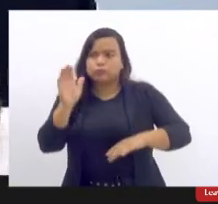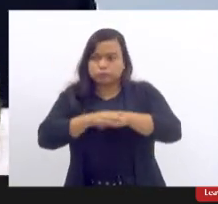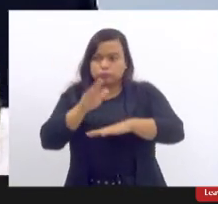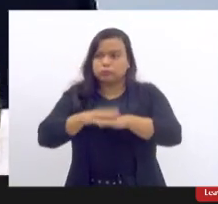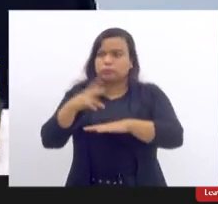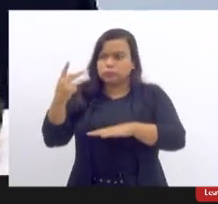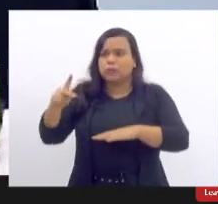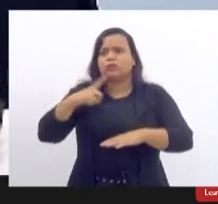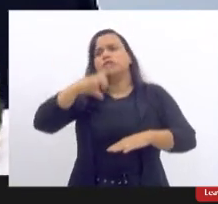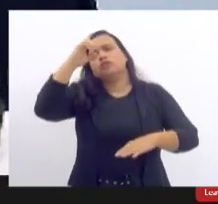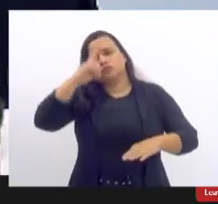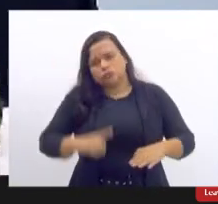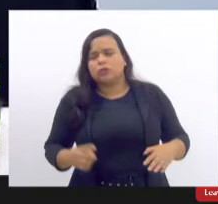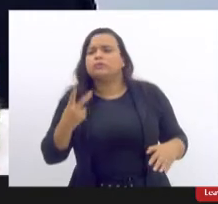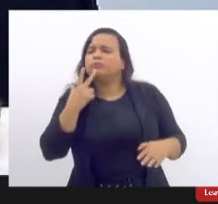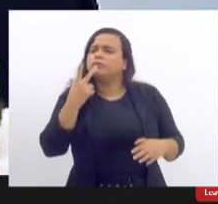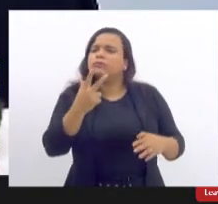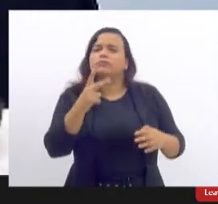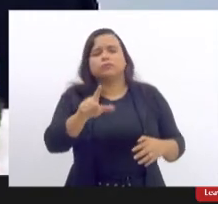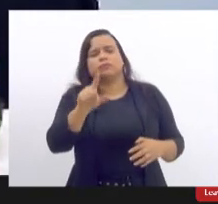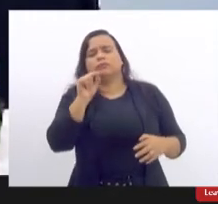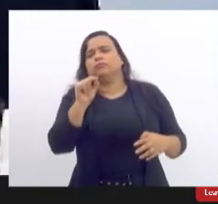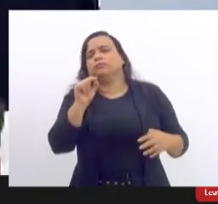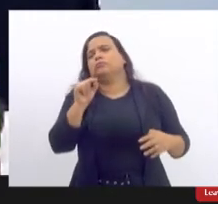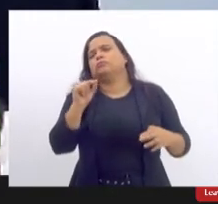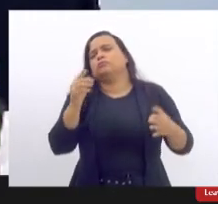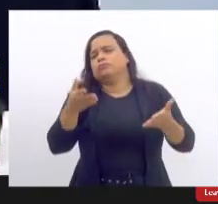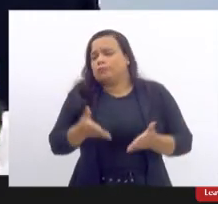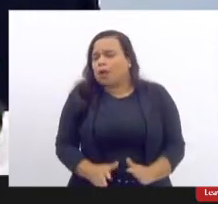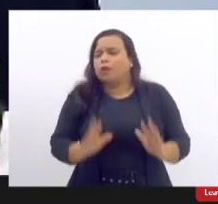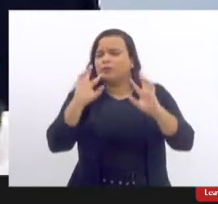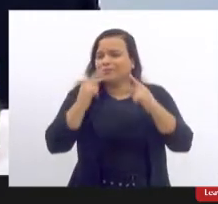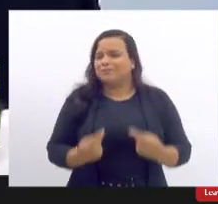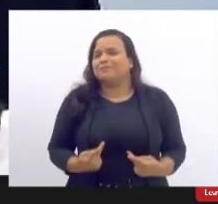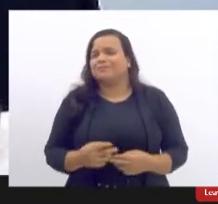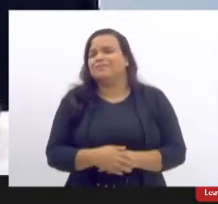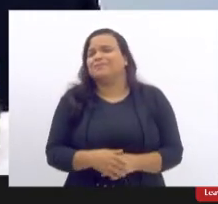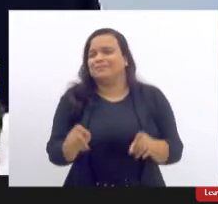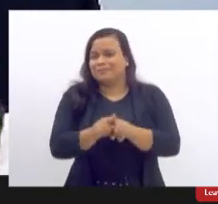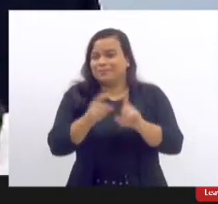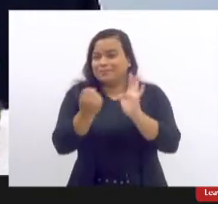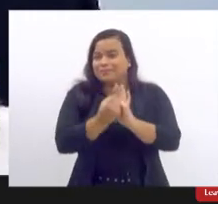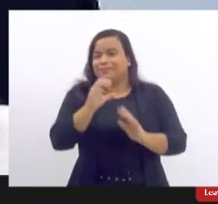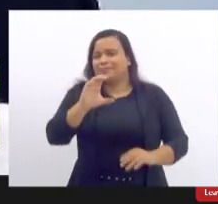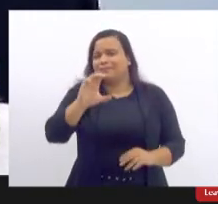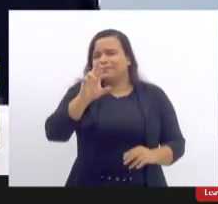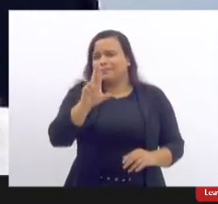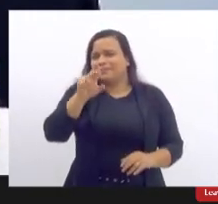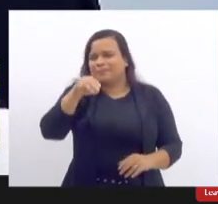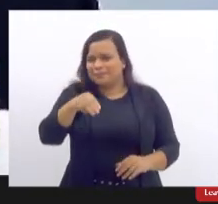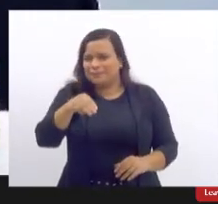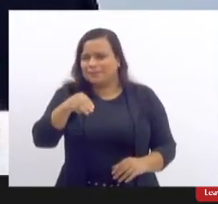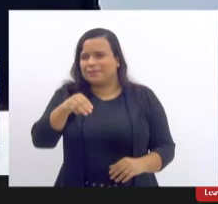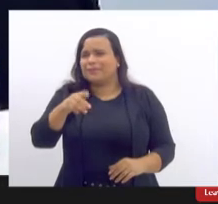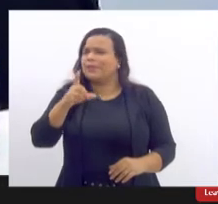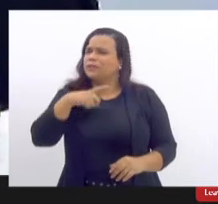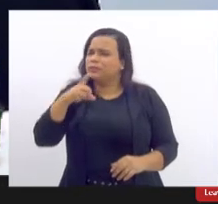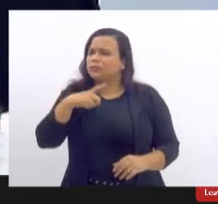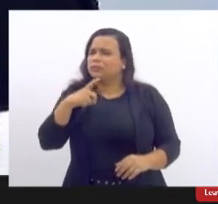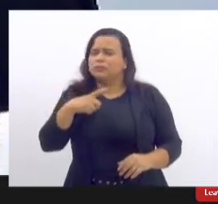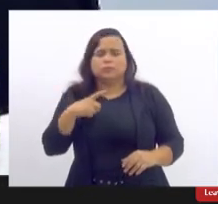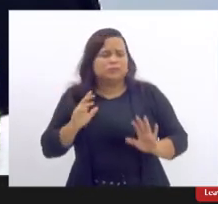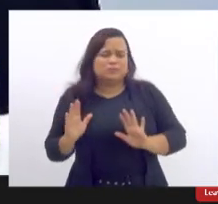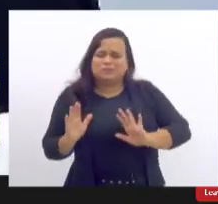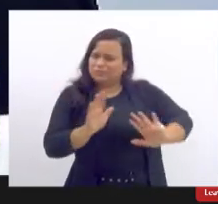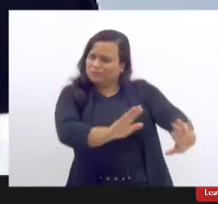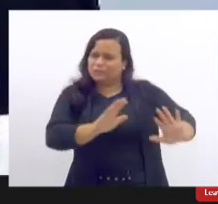o que dizer a respeito disso e o CRM o conselho regional de medicina resistia a isso de uma